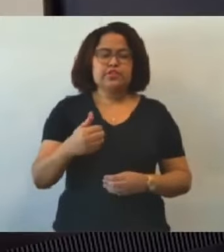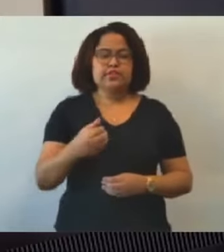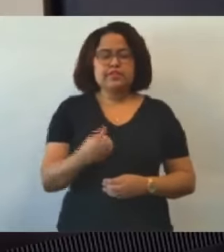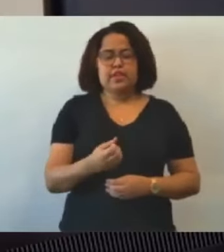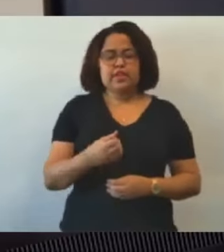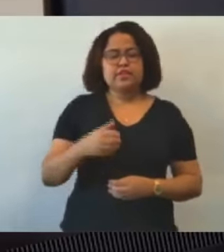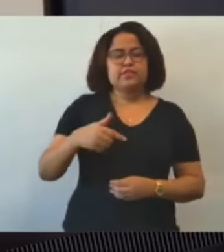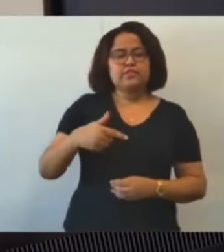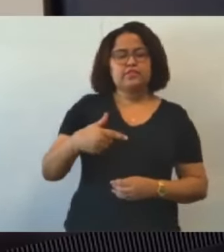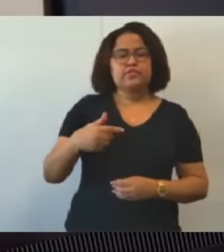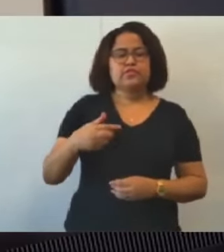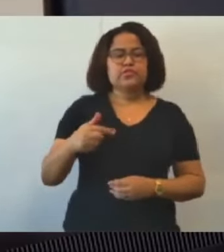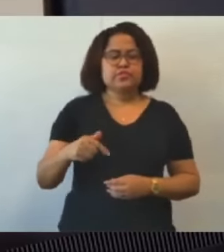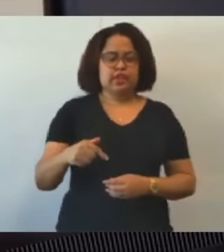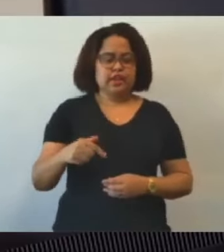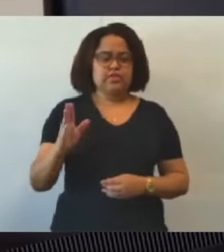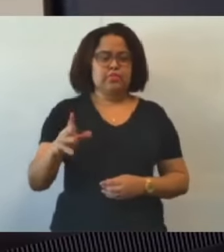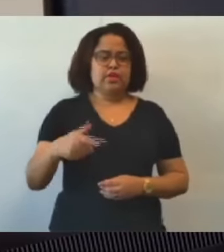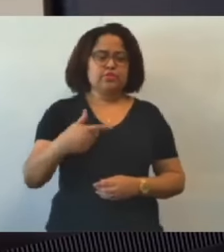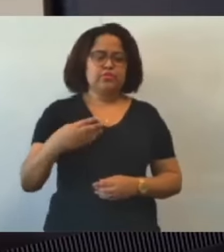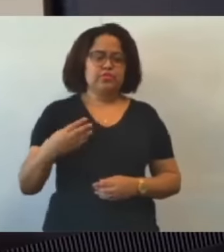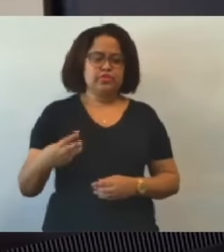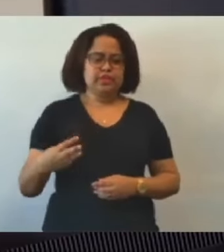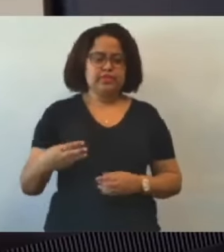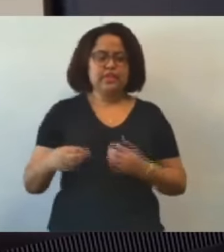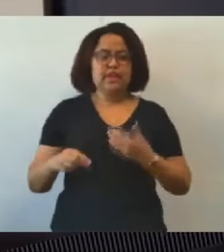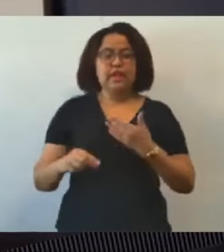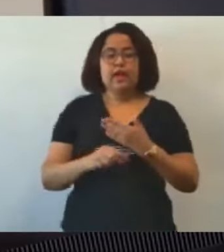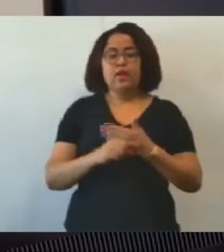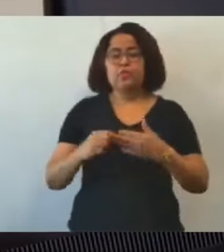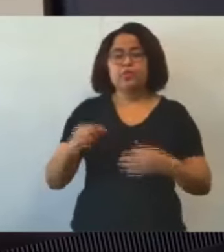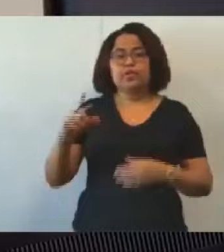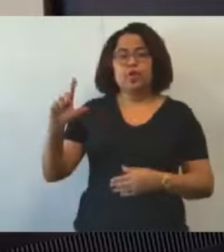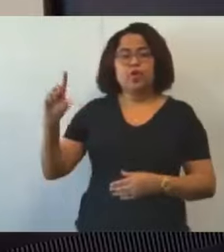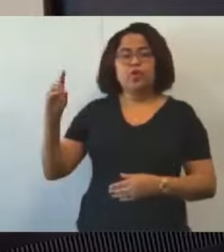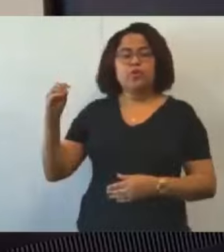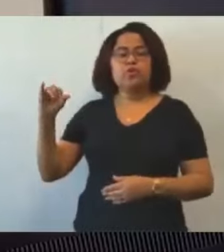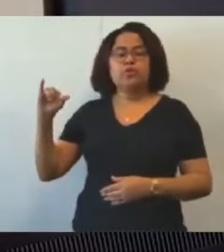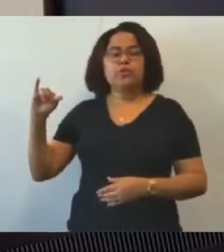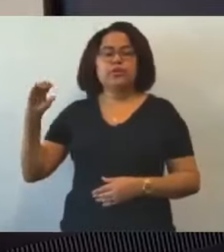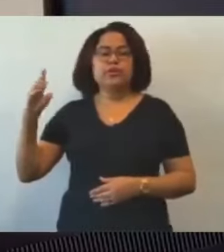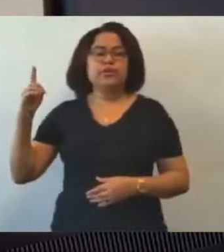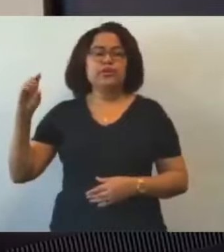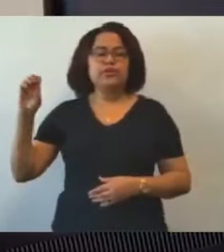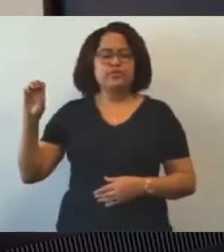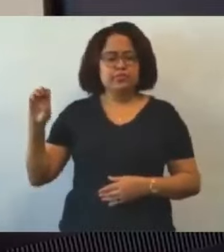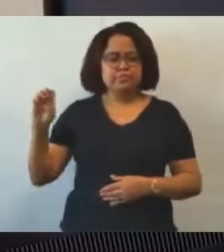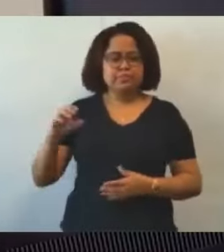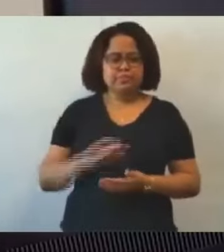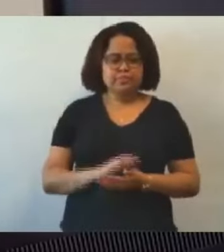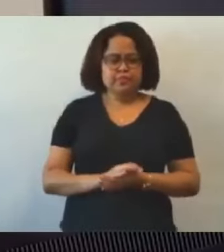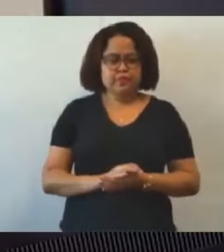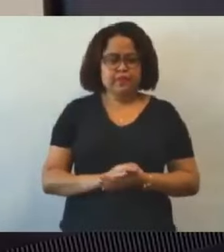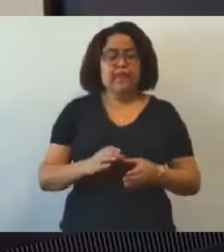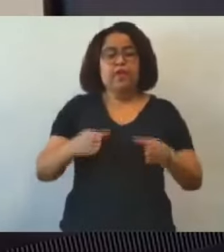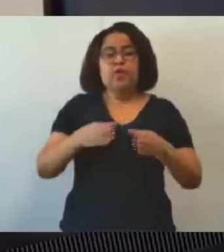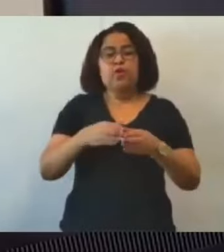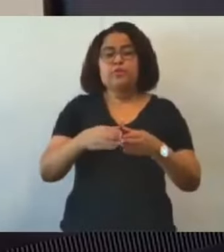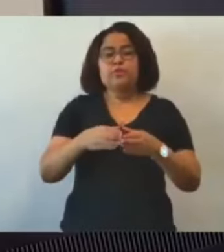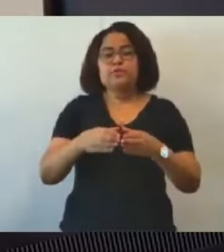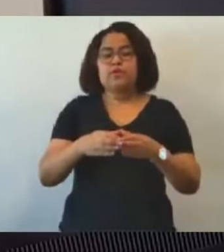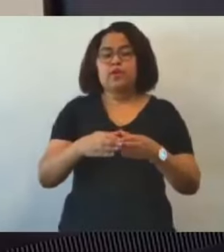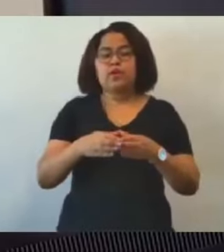2023. Autoria, vereadora Luiz de Gonçalves. Resposta, ofício, comissão,